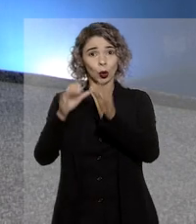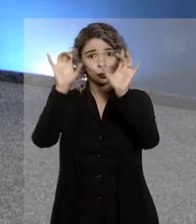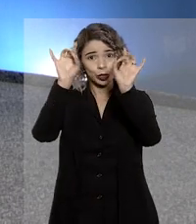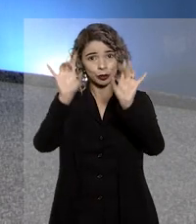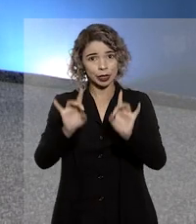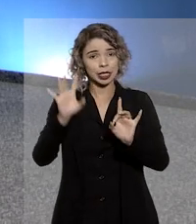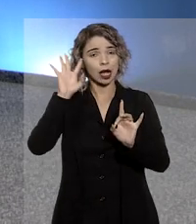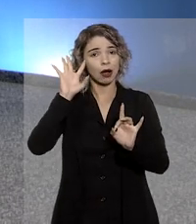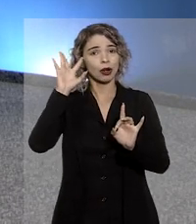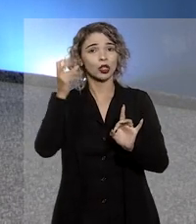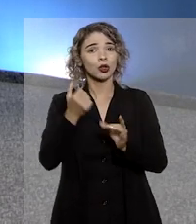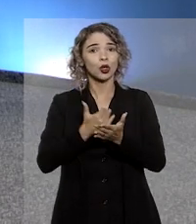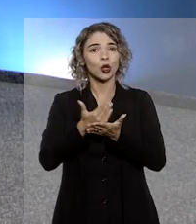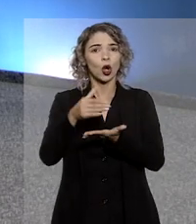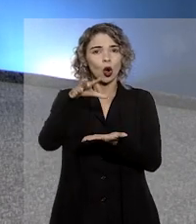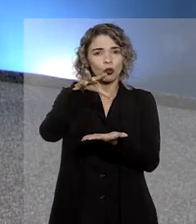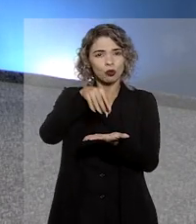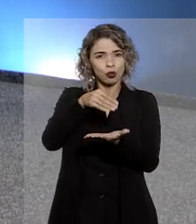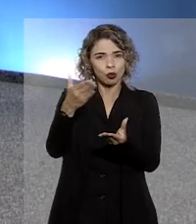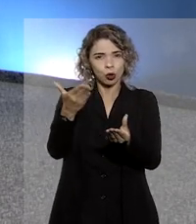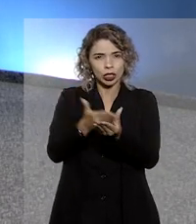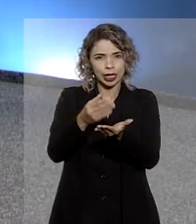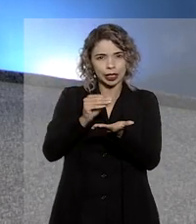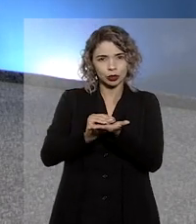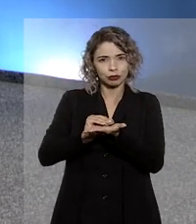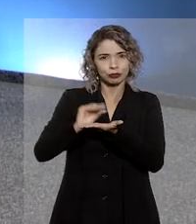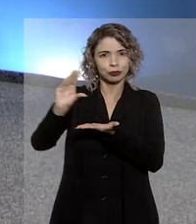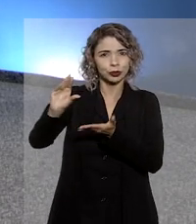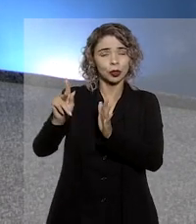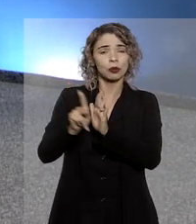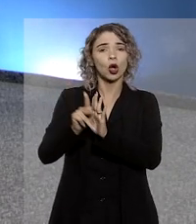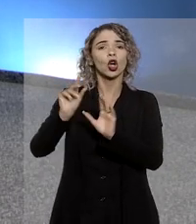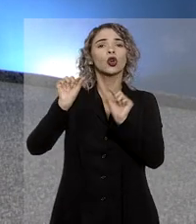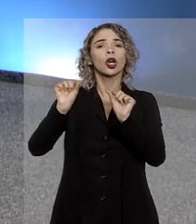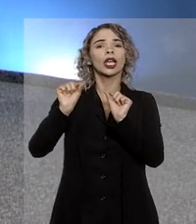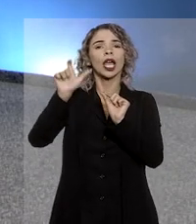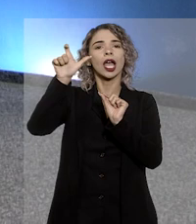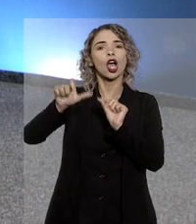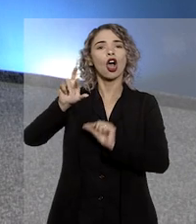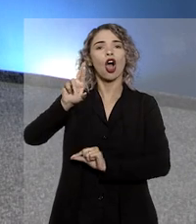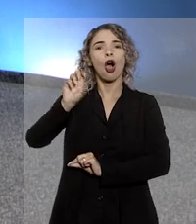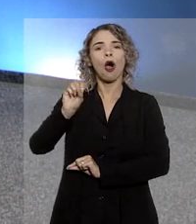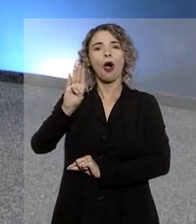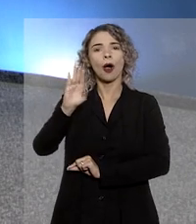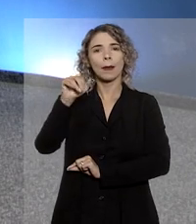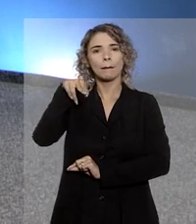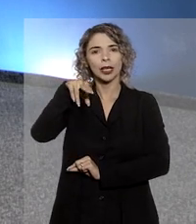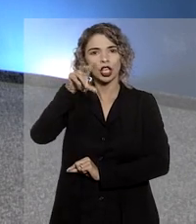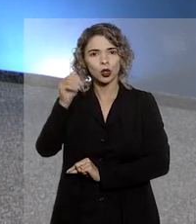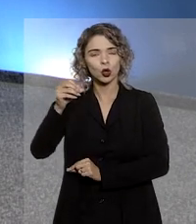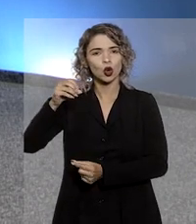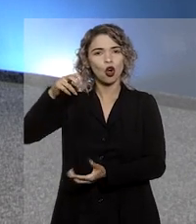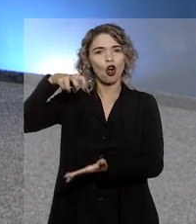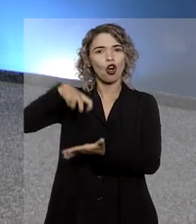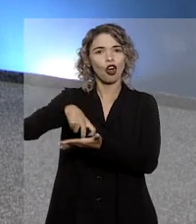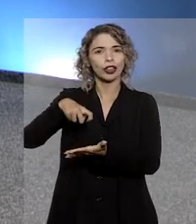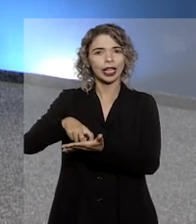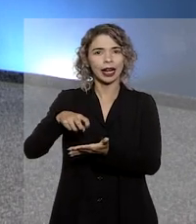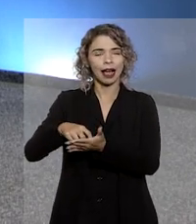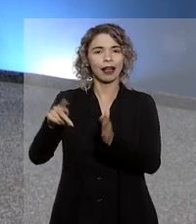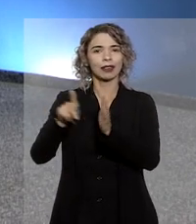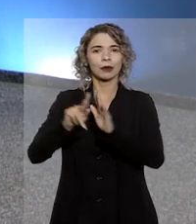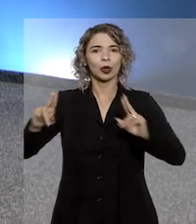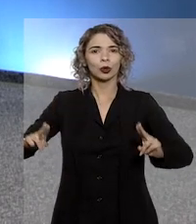Especial iniciou o julgamento sobre envio de cópia do processo em que o jogador Robinho foi condenado na